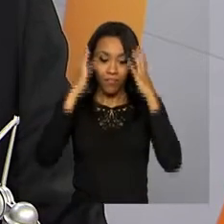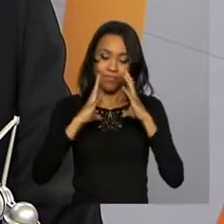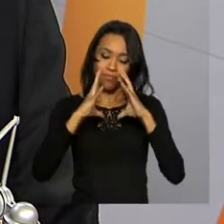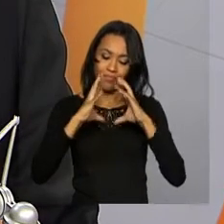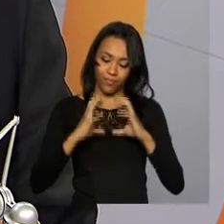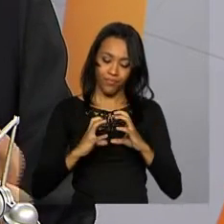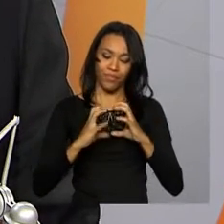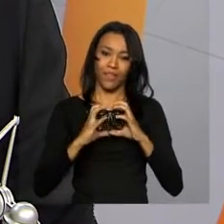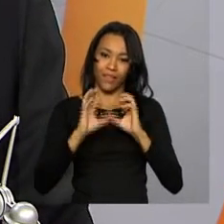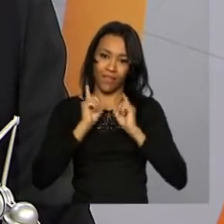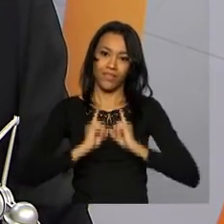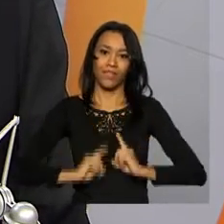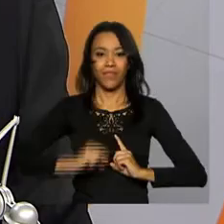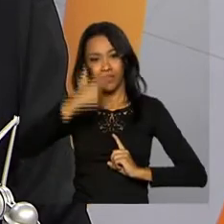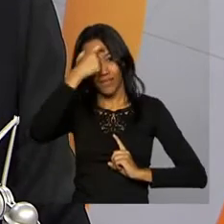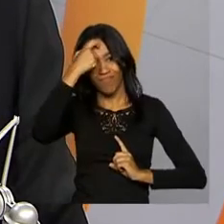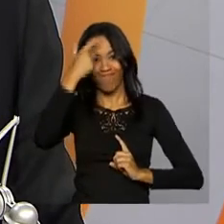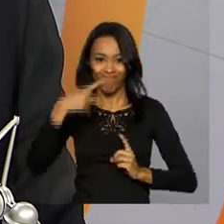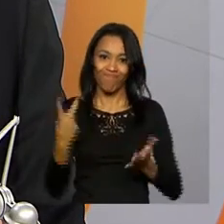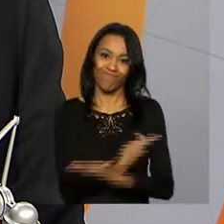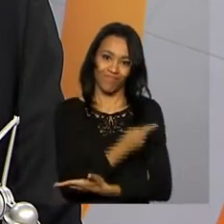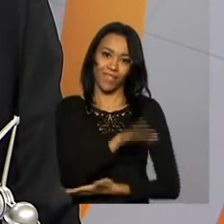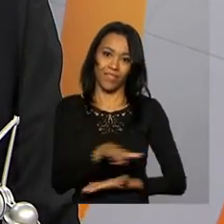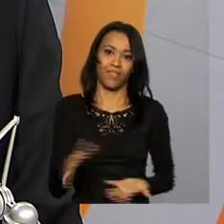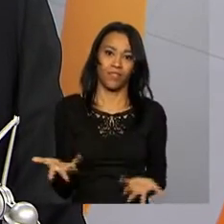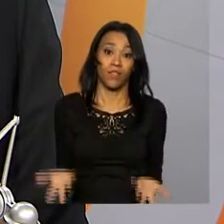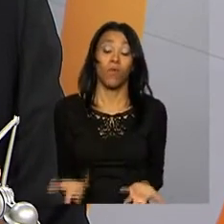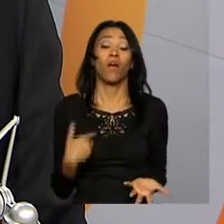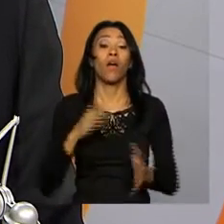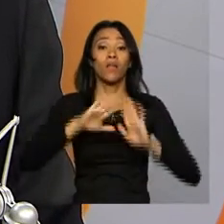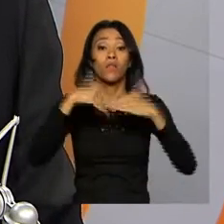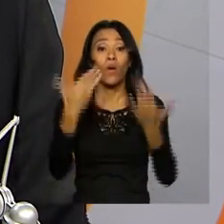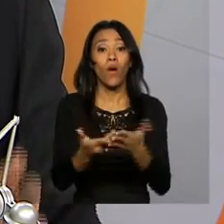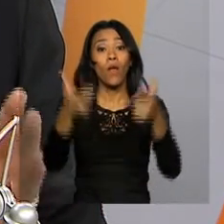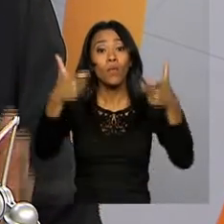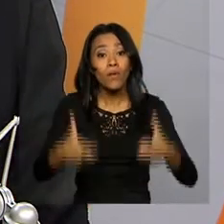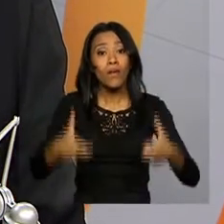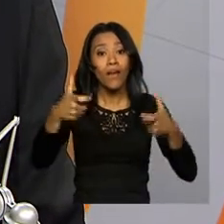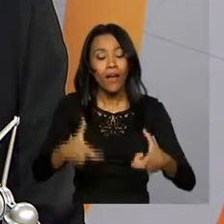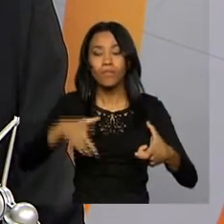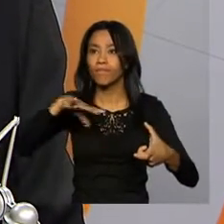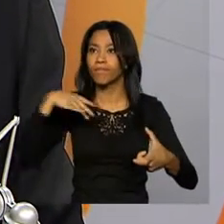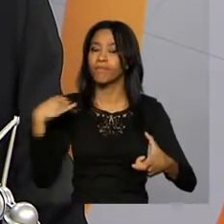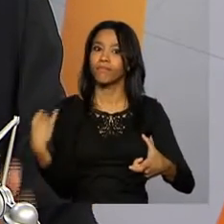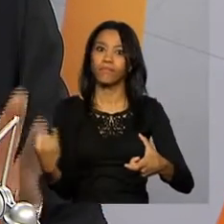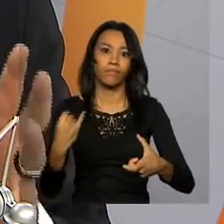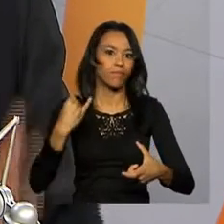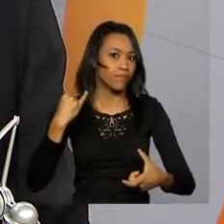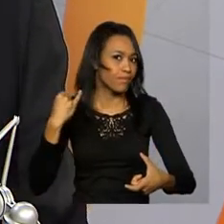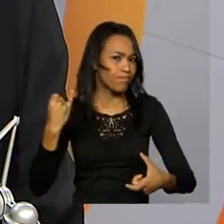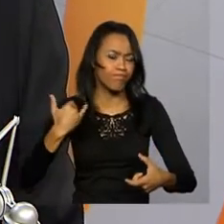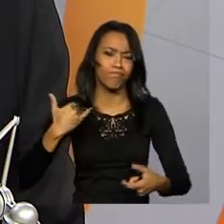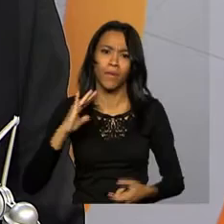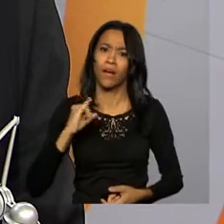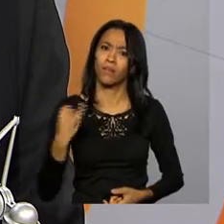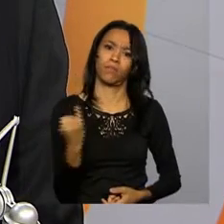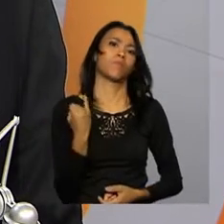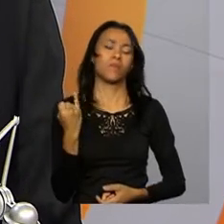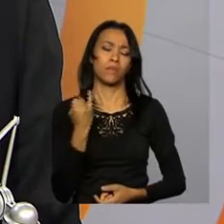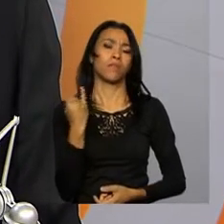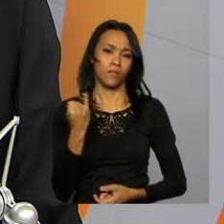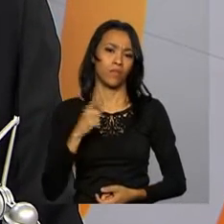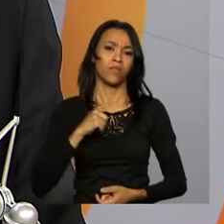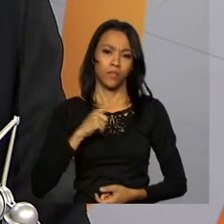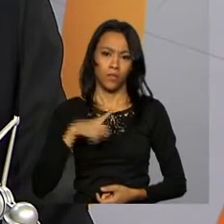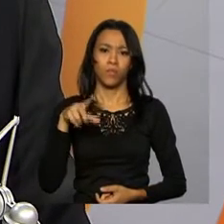compromete todo o sistema neurológico central das crianças. Então, a escola é um espaço muito importante, talvez o mais importante que a gente tenha